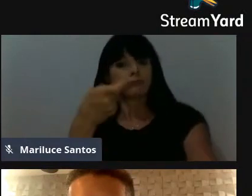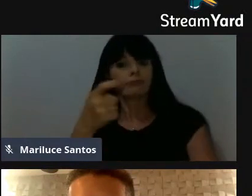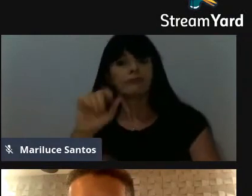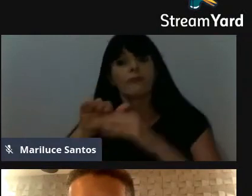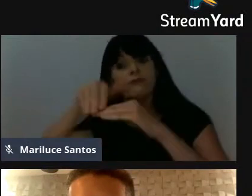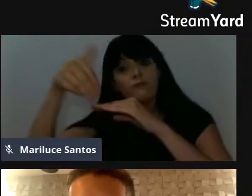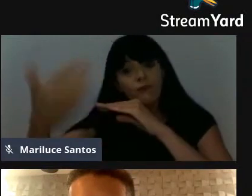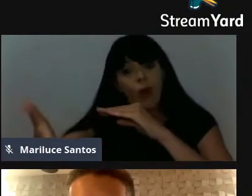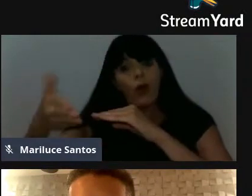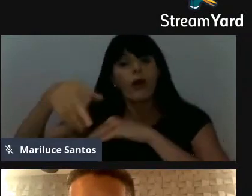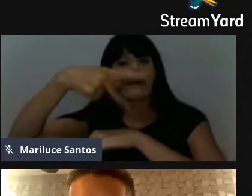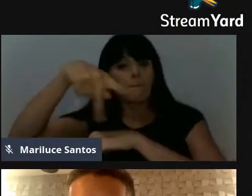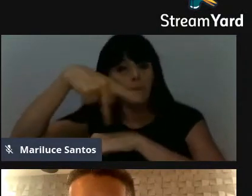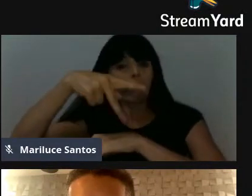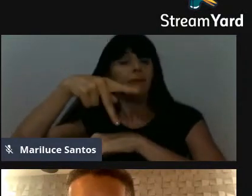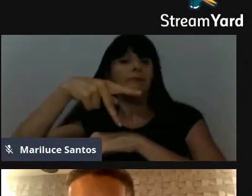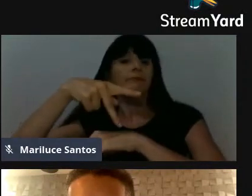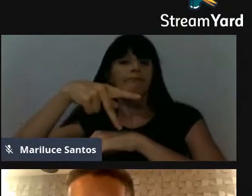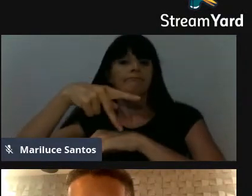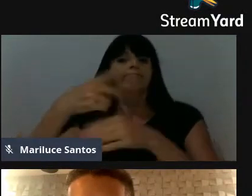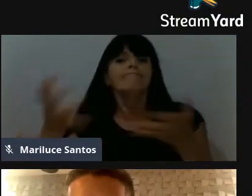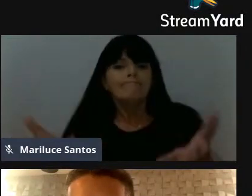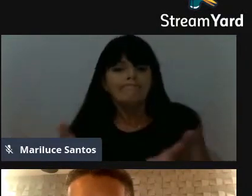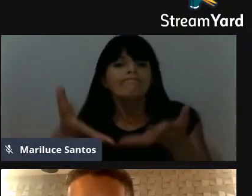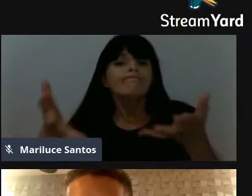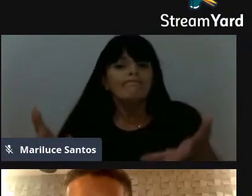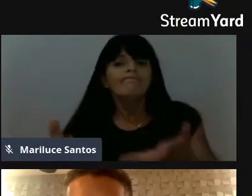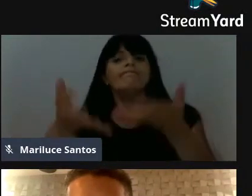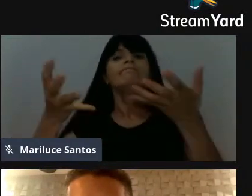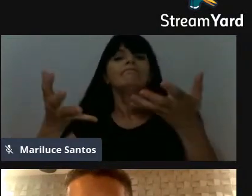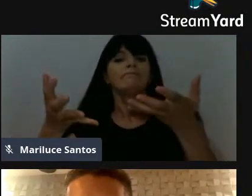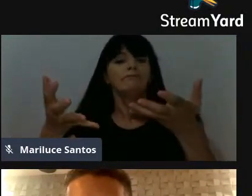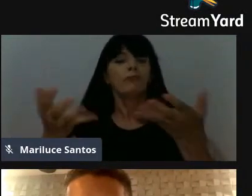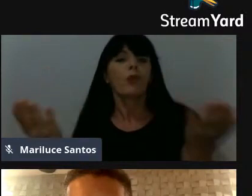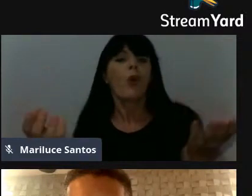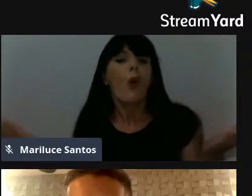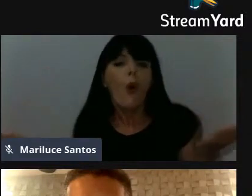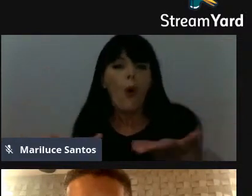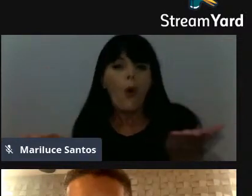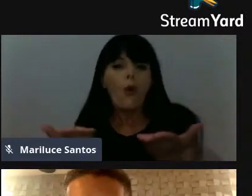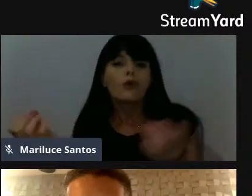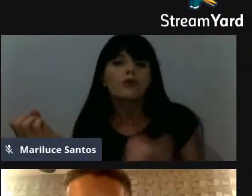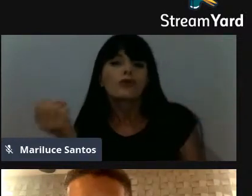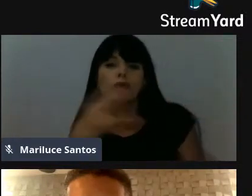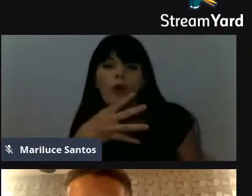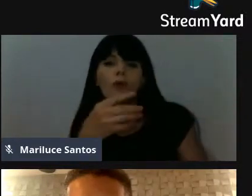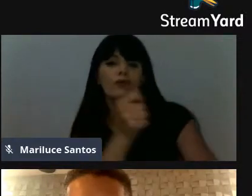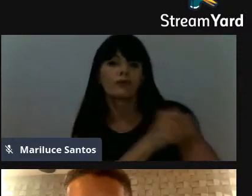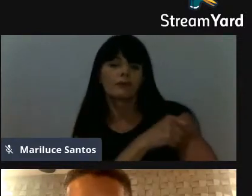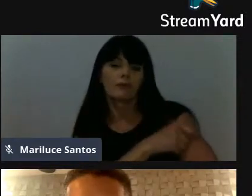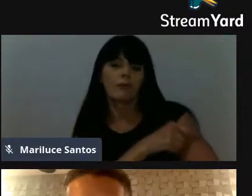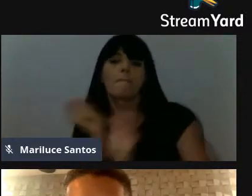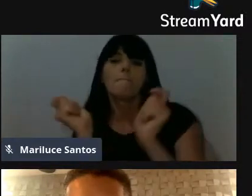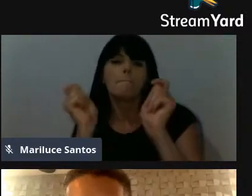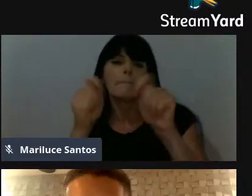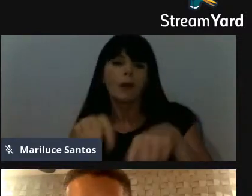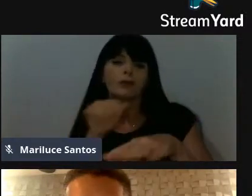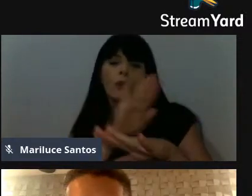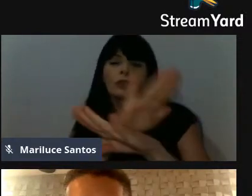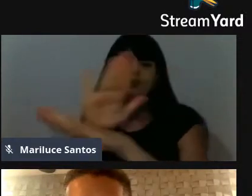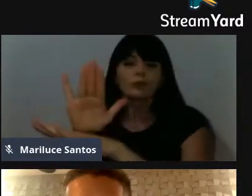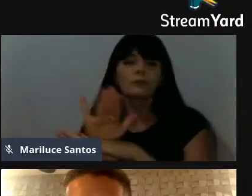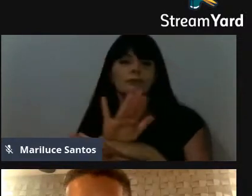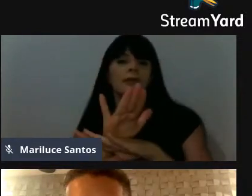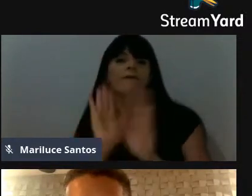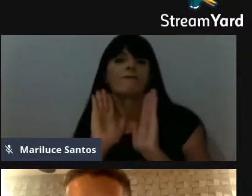inspirem os nossos atuais alunos, que possam fazê-los voltar o seu foco para o